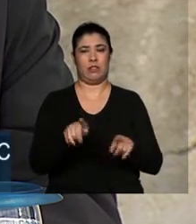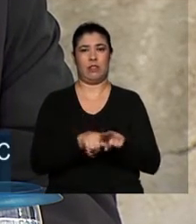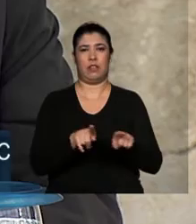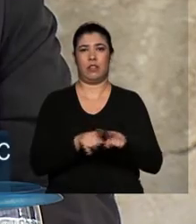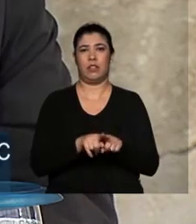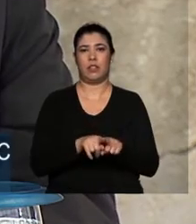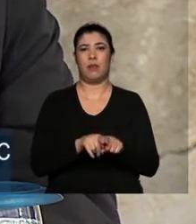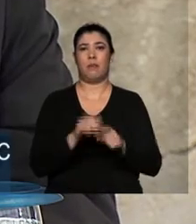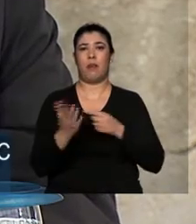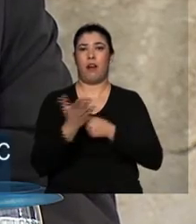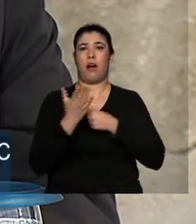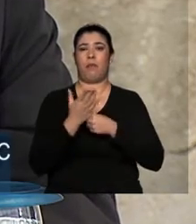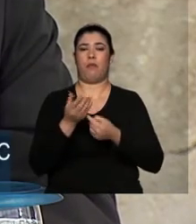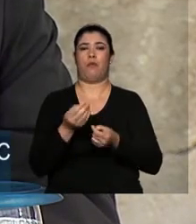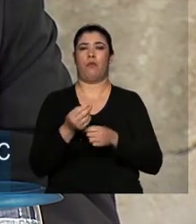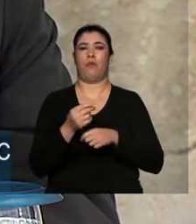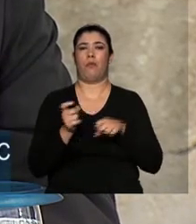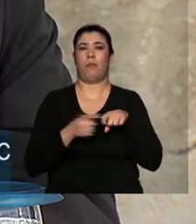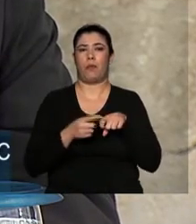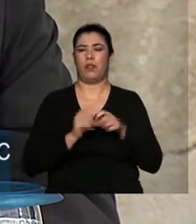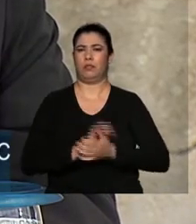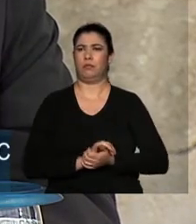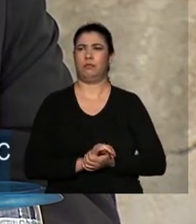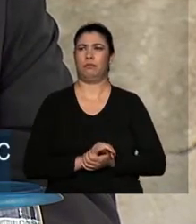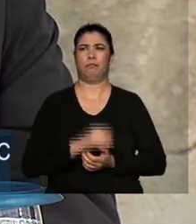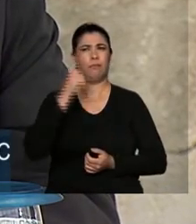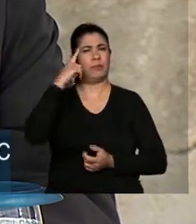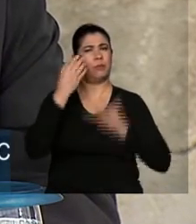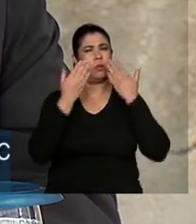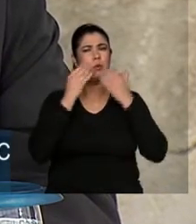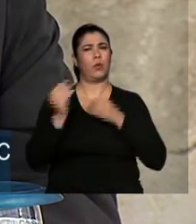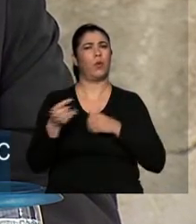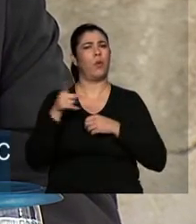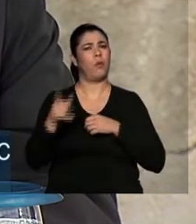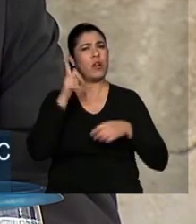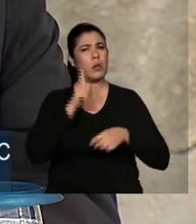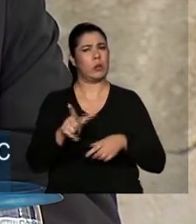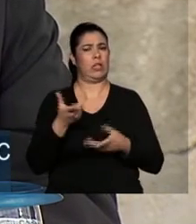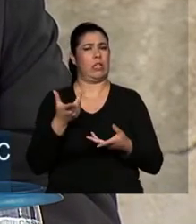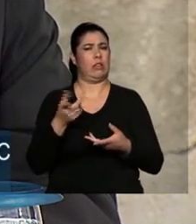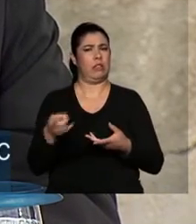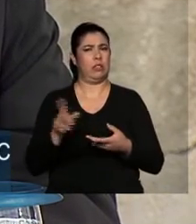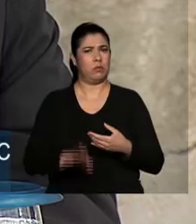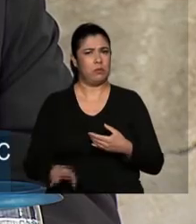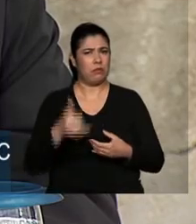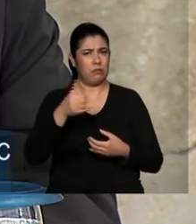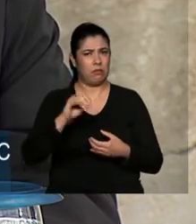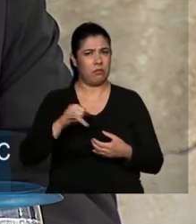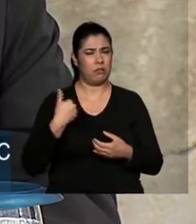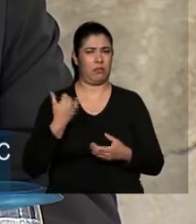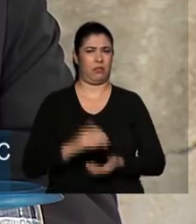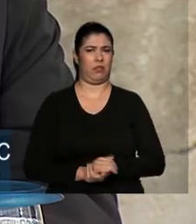Quando nós abolimos a escravidão, não assumimos a responsabilidade que dela decorreu.